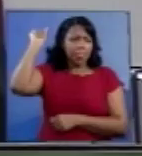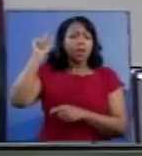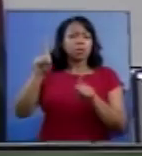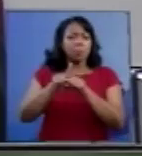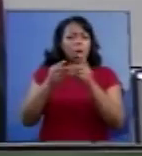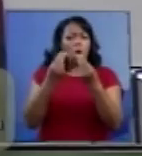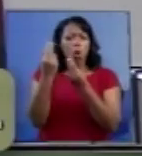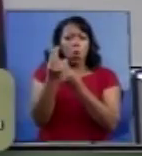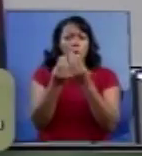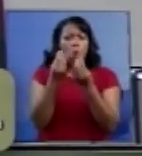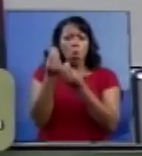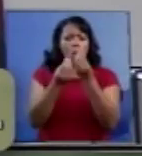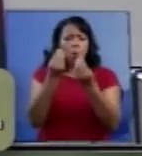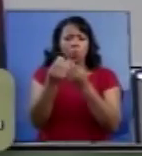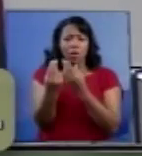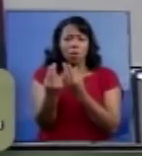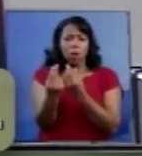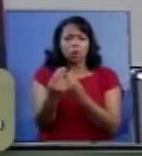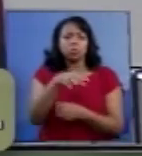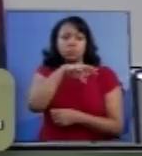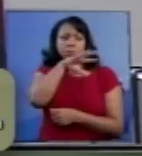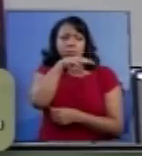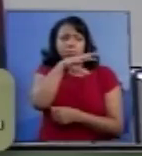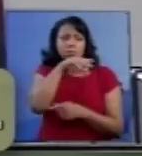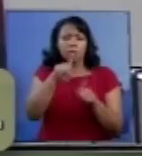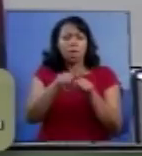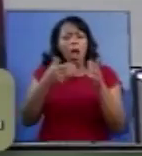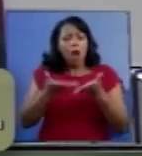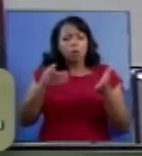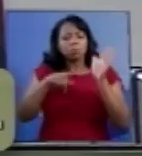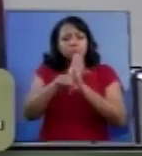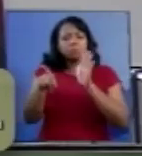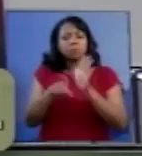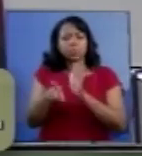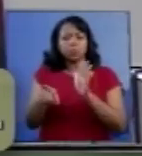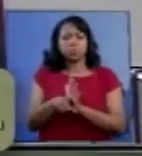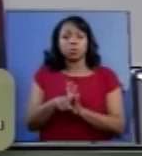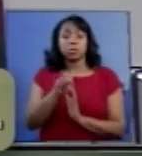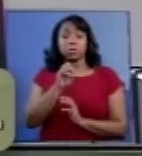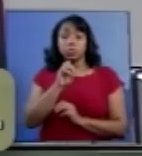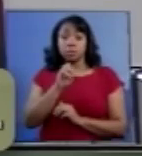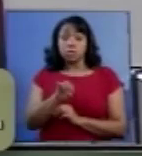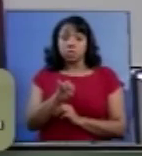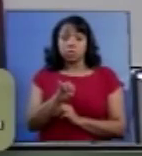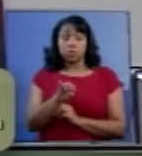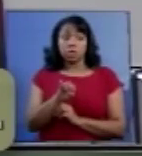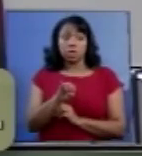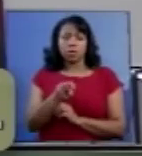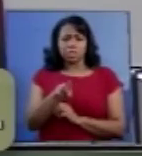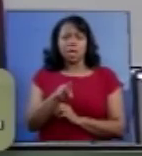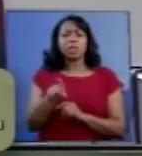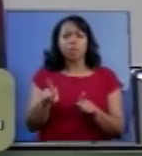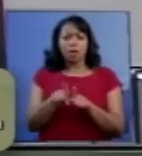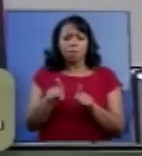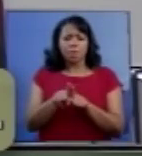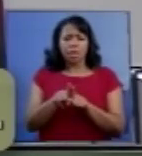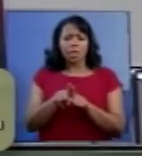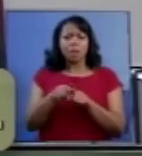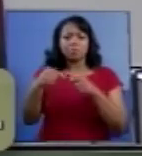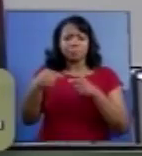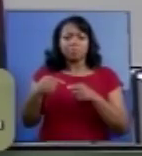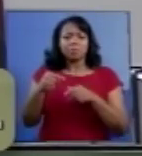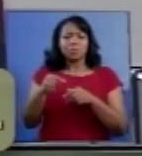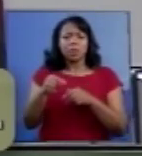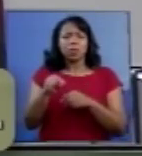dos mamíferos. E, portanto, eu perguntaria se ele defende, portanto,